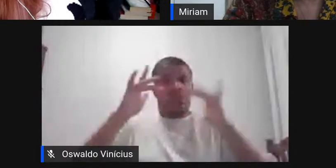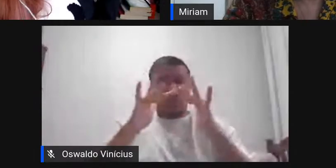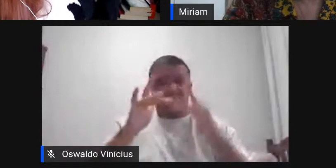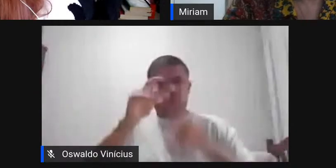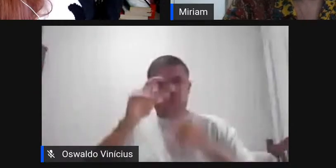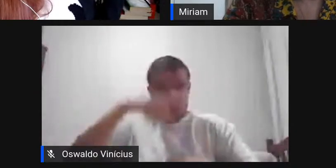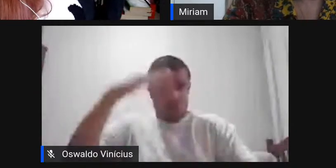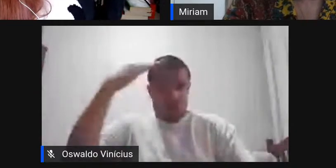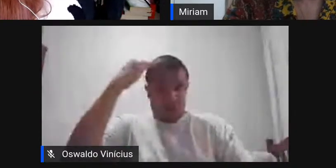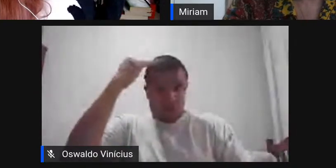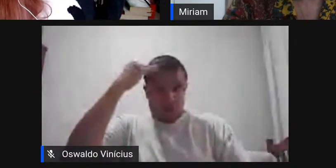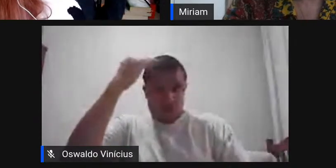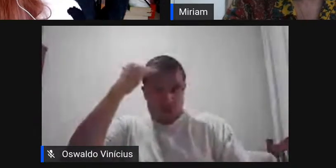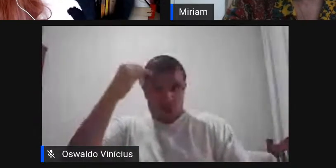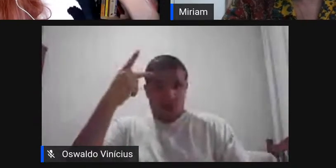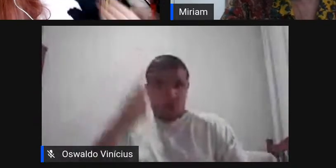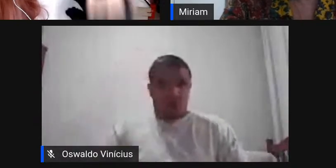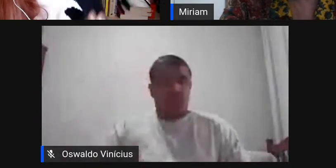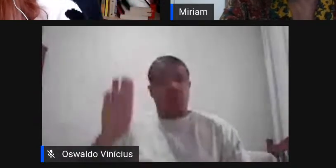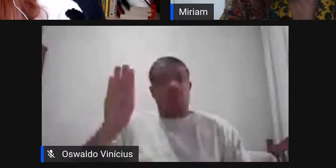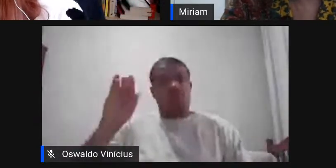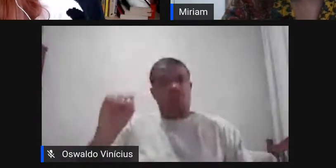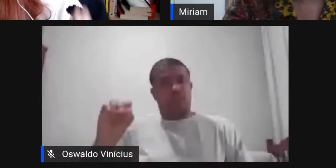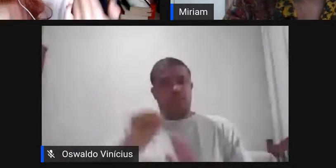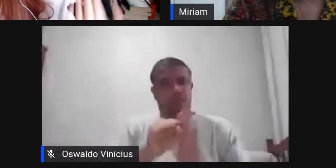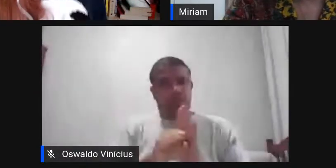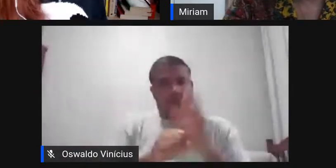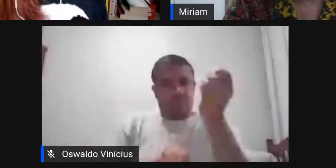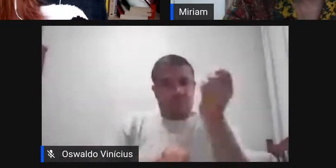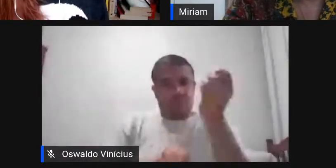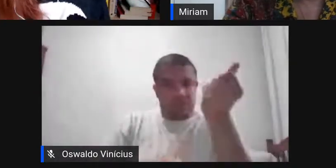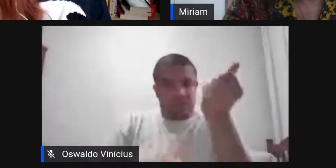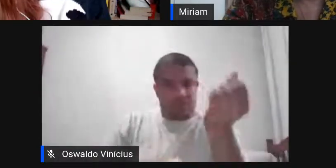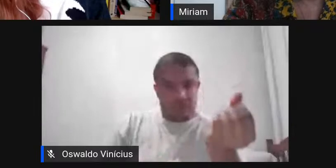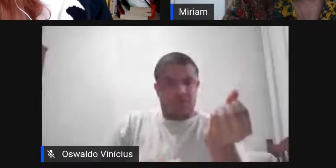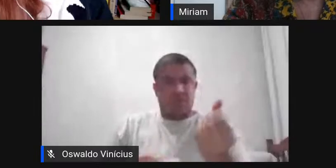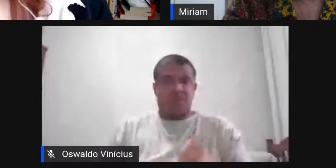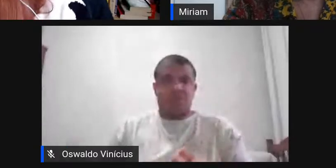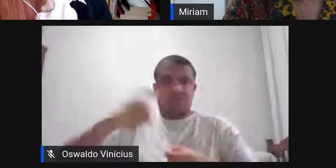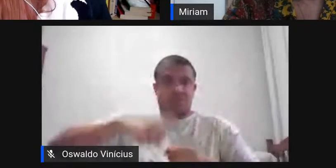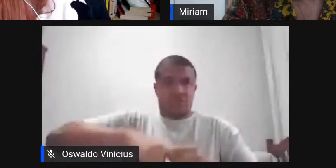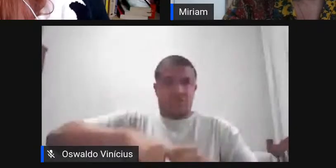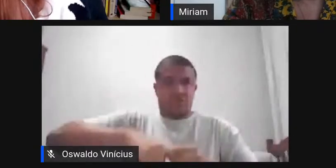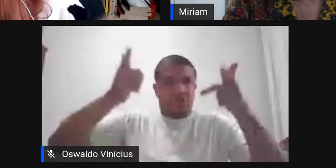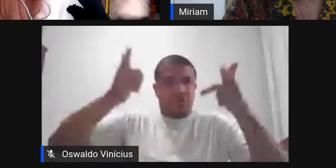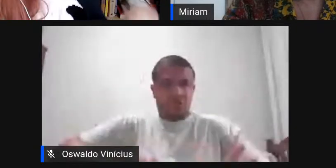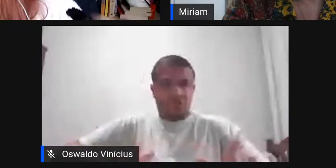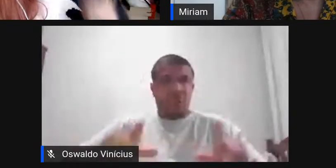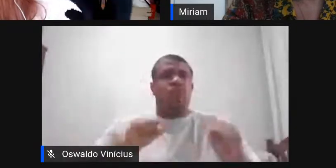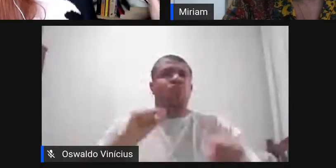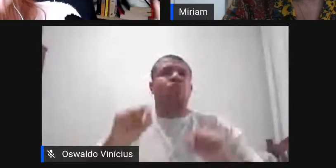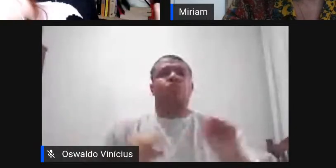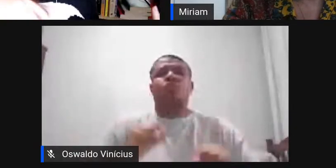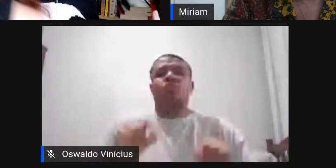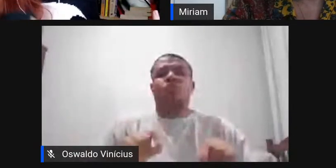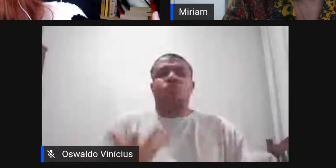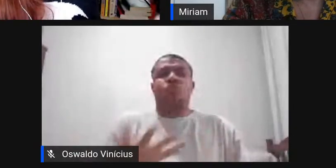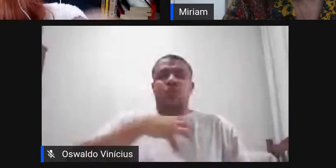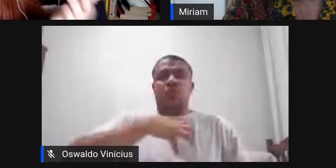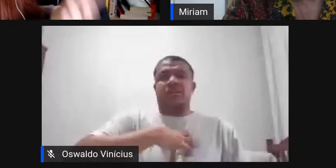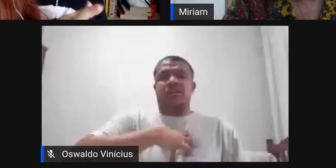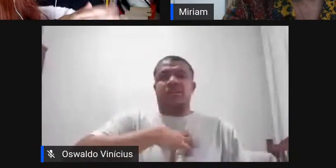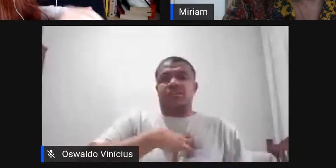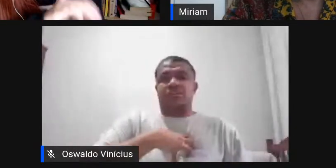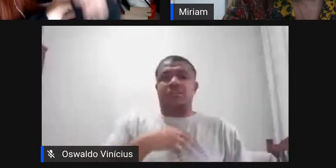relegado só a quem viveu no século XVI essa experiência ela pode ser trazida para cá tanto da forma como Shakespeare